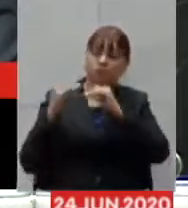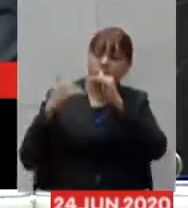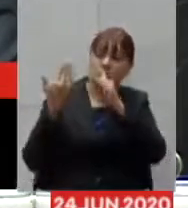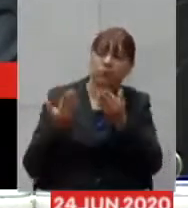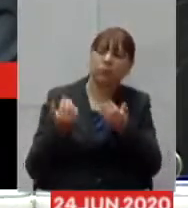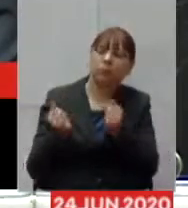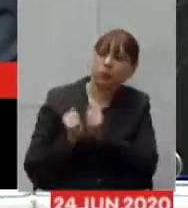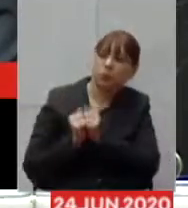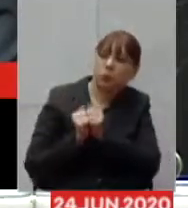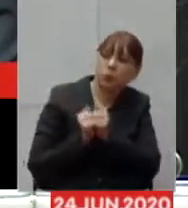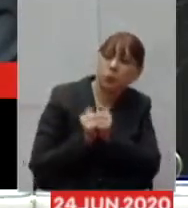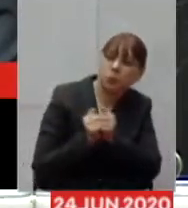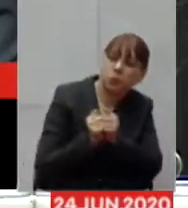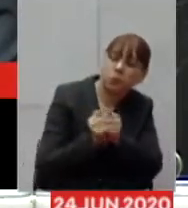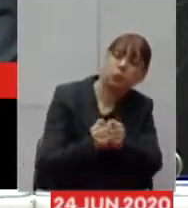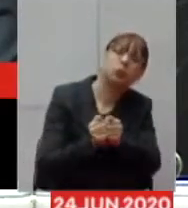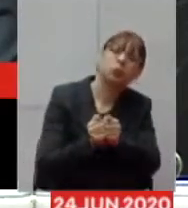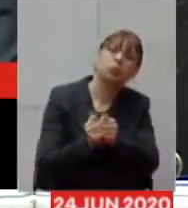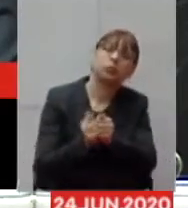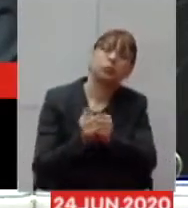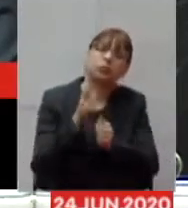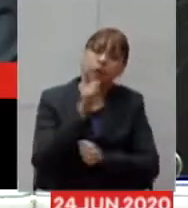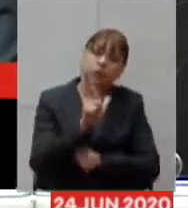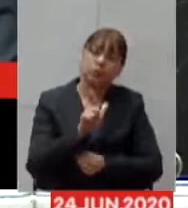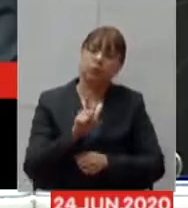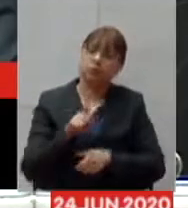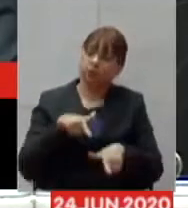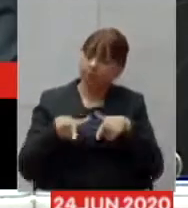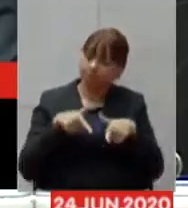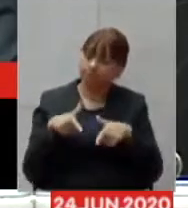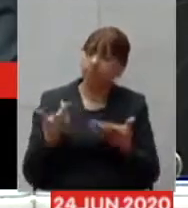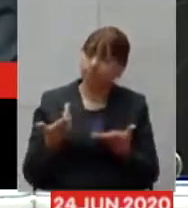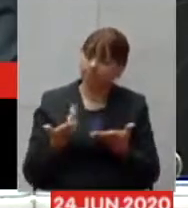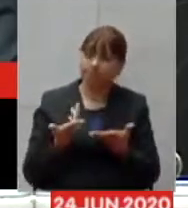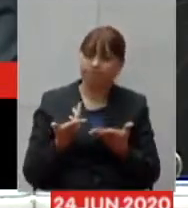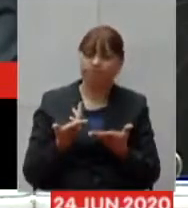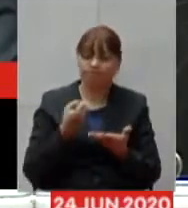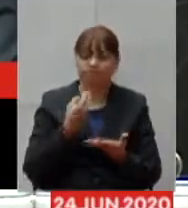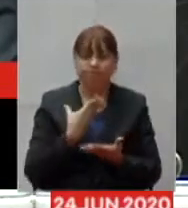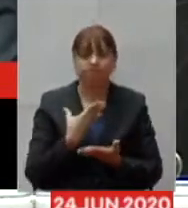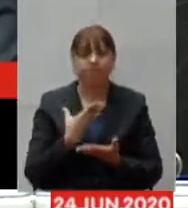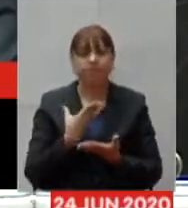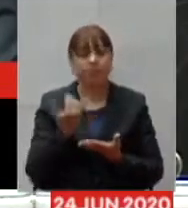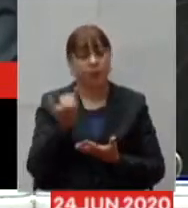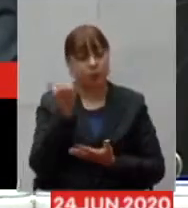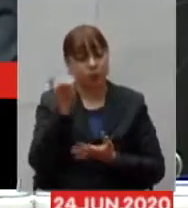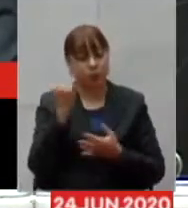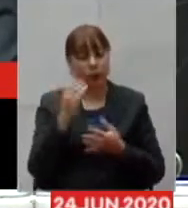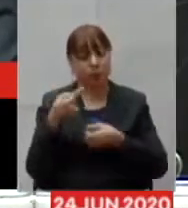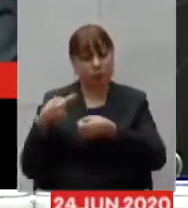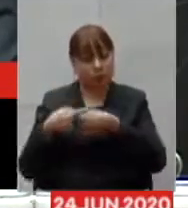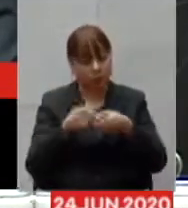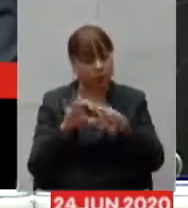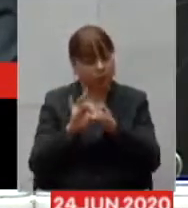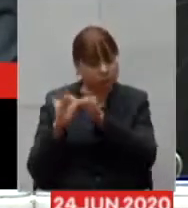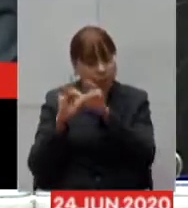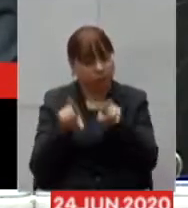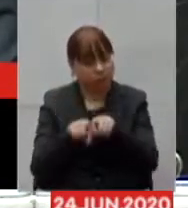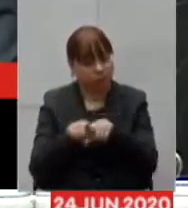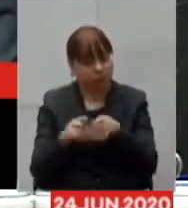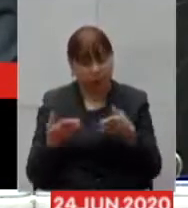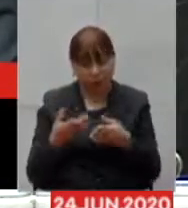conseguindo ter uma atividade cinética eu acho que é importante a união junto com os municípios não é momento para